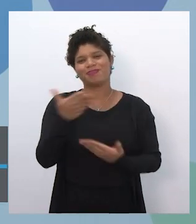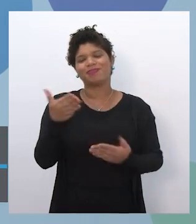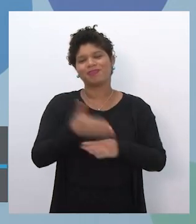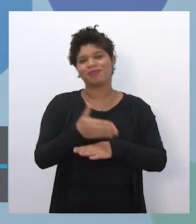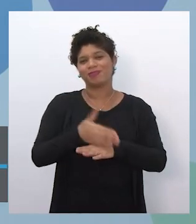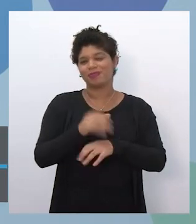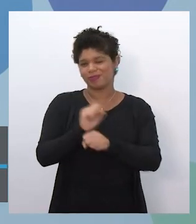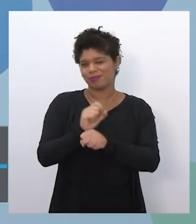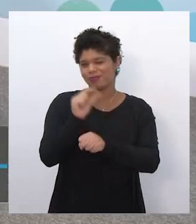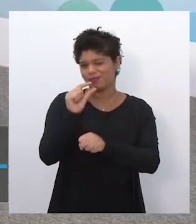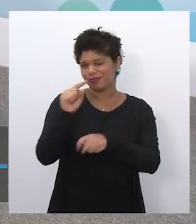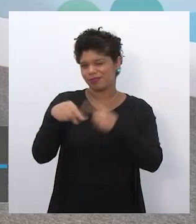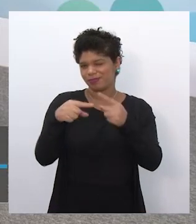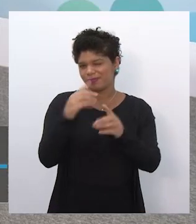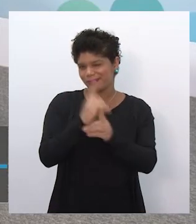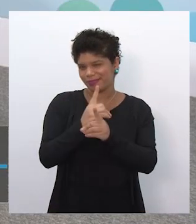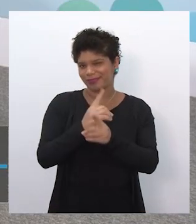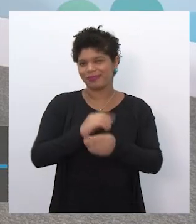a gente se vê já já.